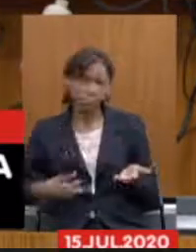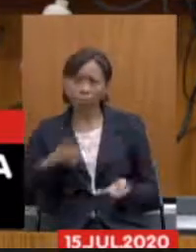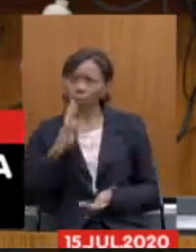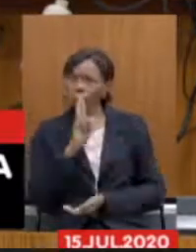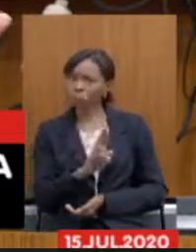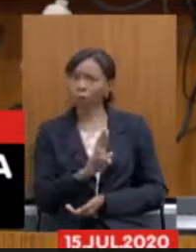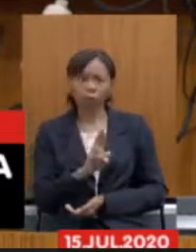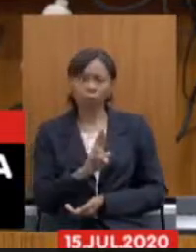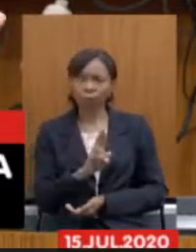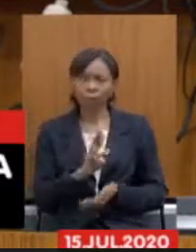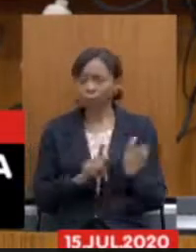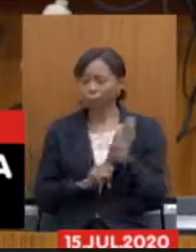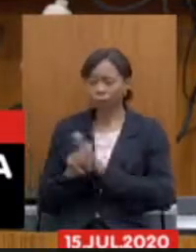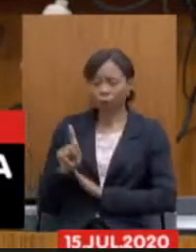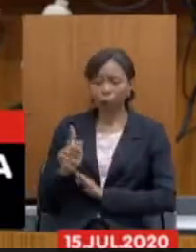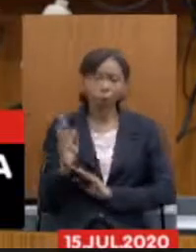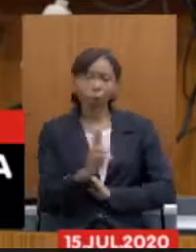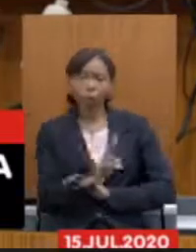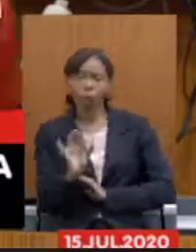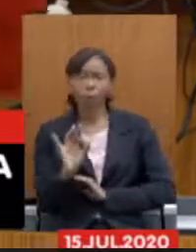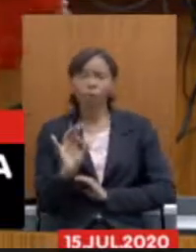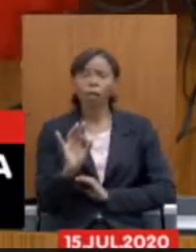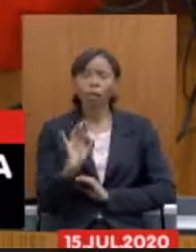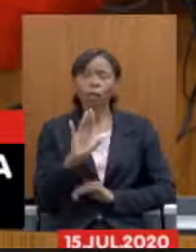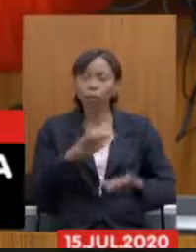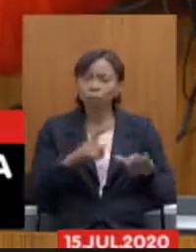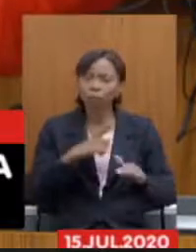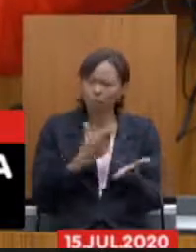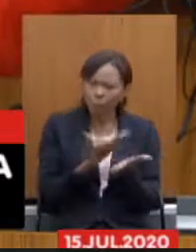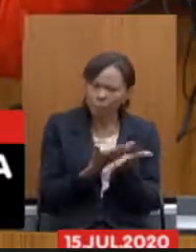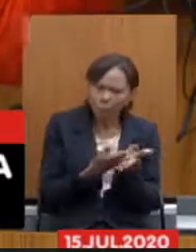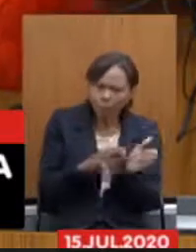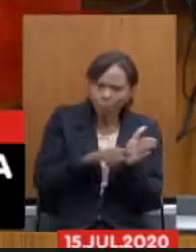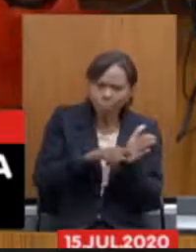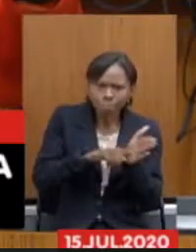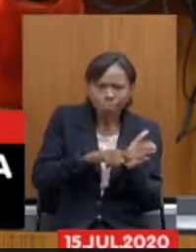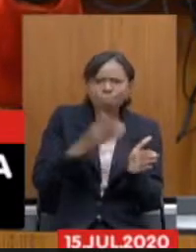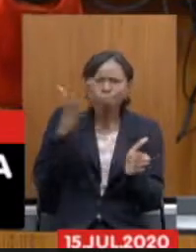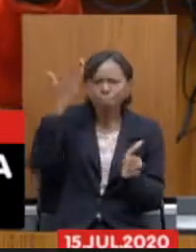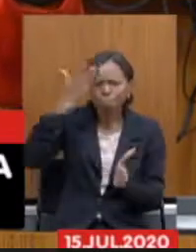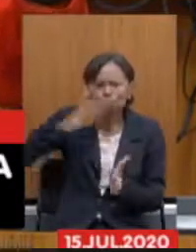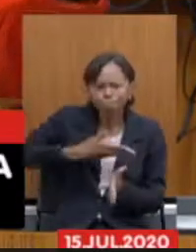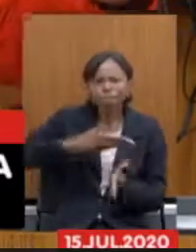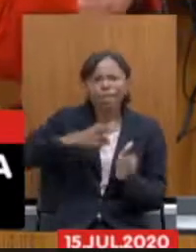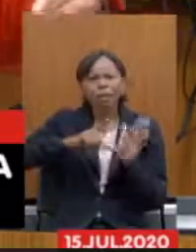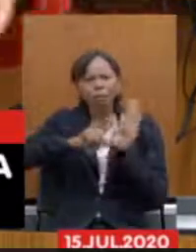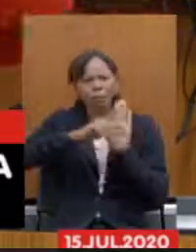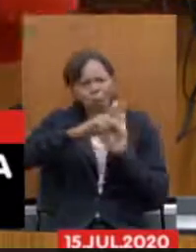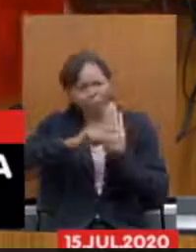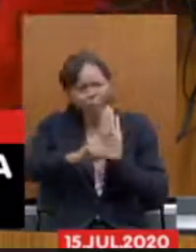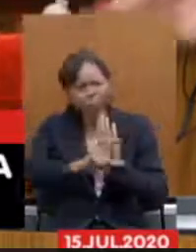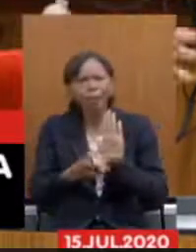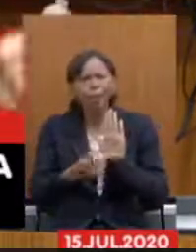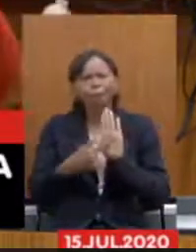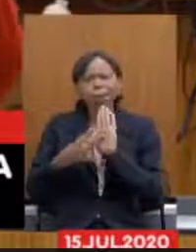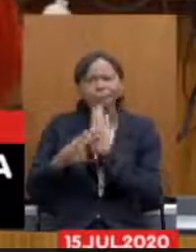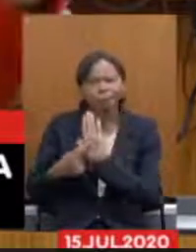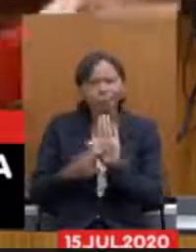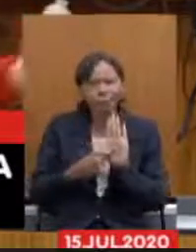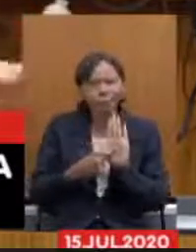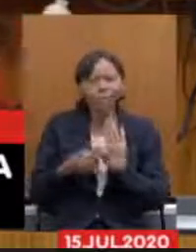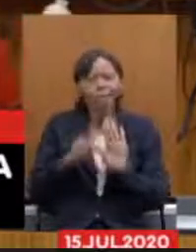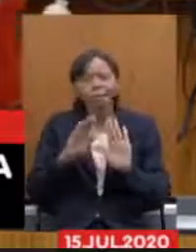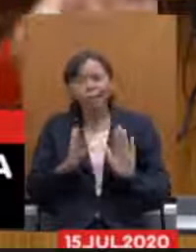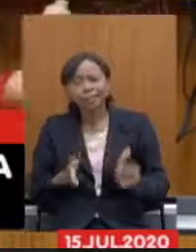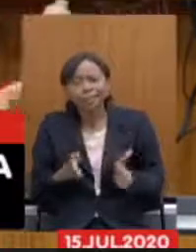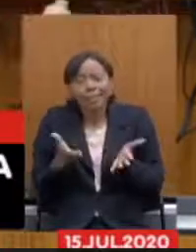quando a gente fundamenta eu me lembro que eu fundamentei eu peguei o texto do powerpoint eu peguei o projeto de lei e aí aí quando é assim